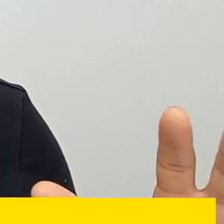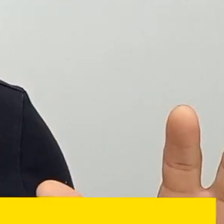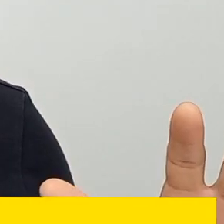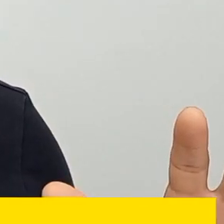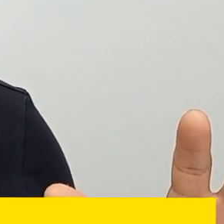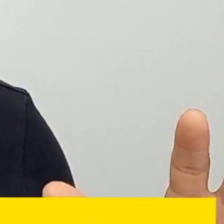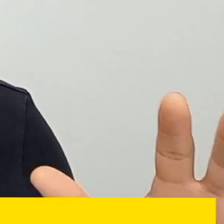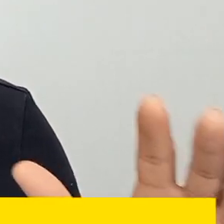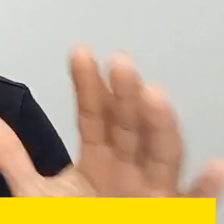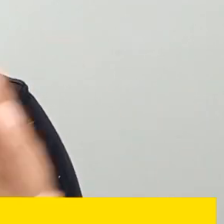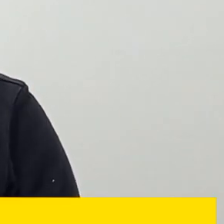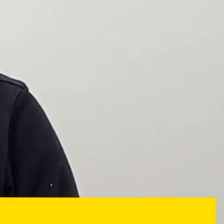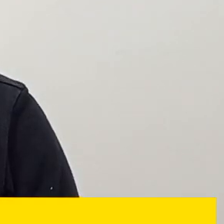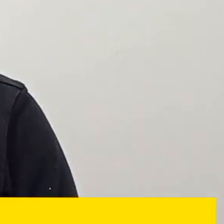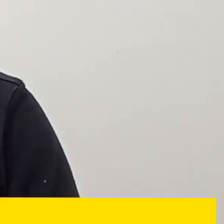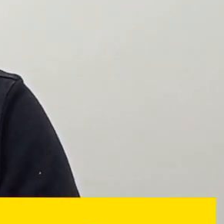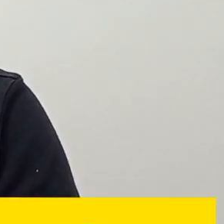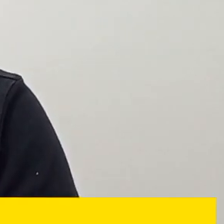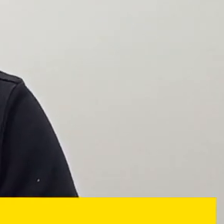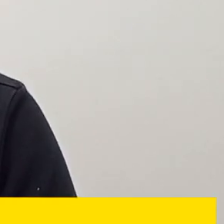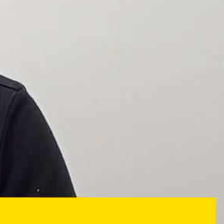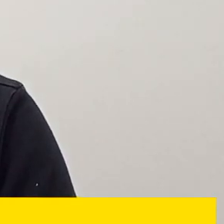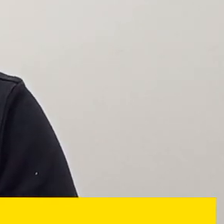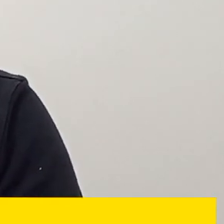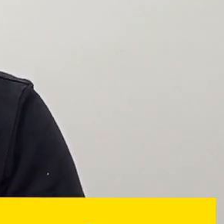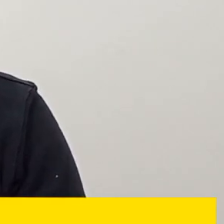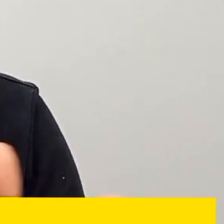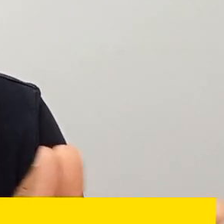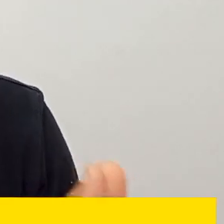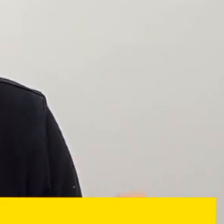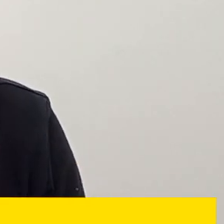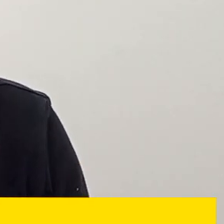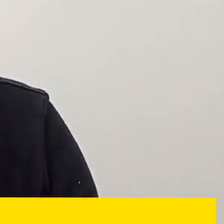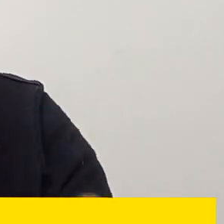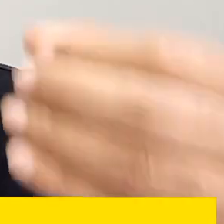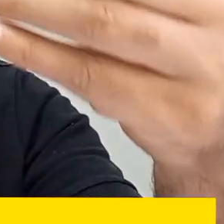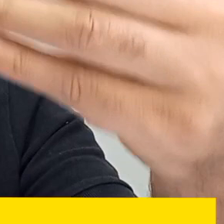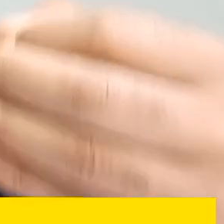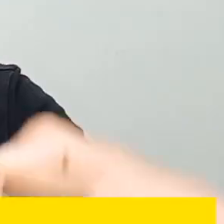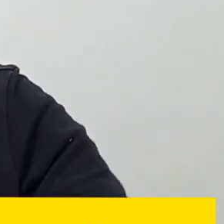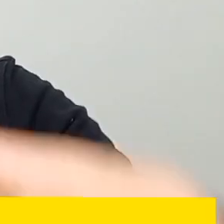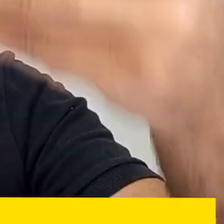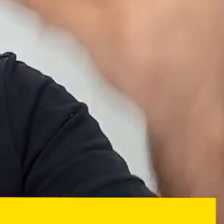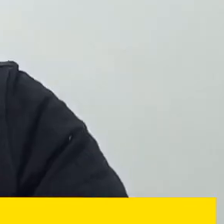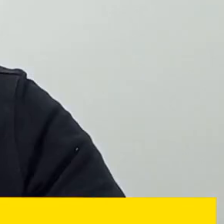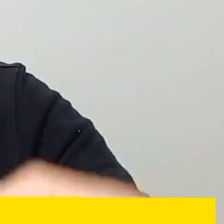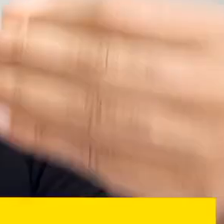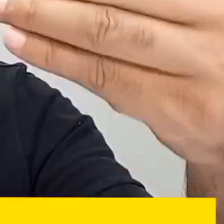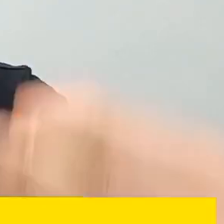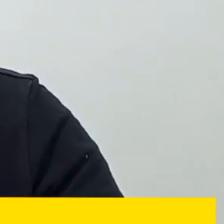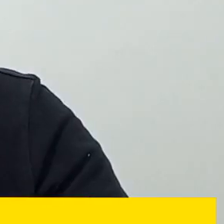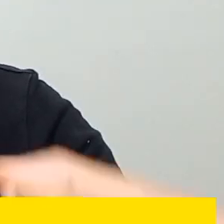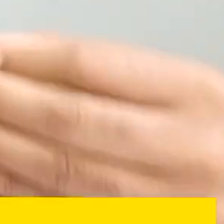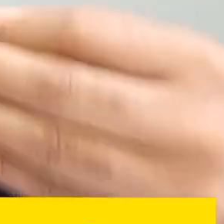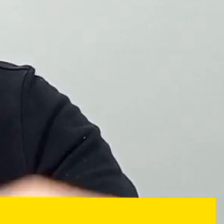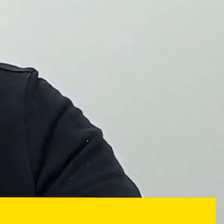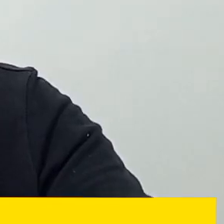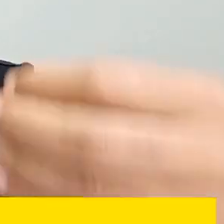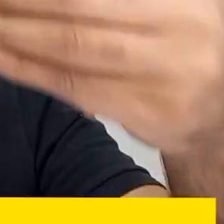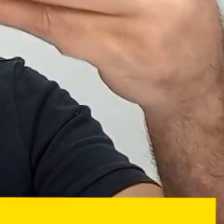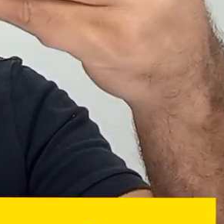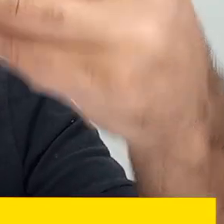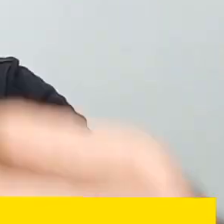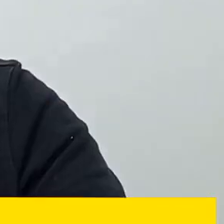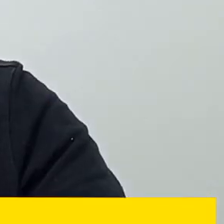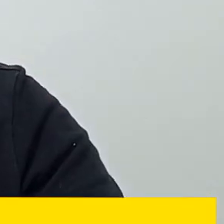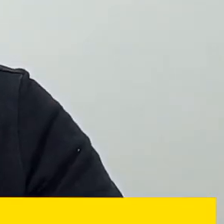Notícia de última hora aqui gente, urgente, urgente, fique comigo até o final, eu tenho uma notícia muito importante pra você,